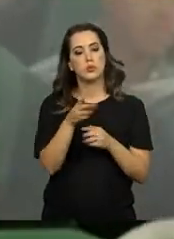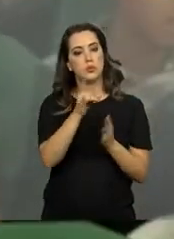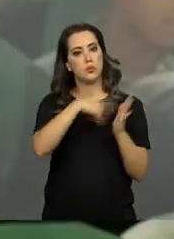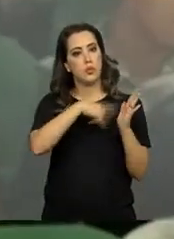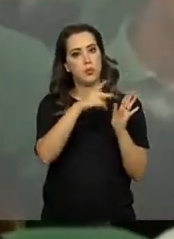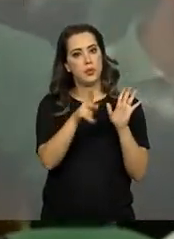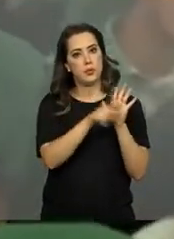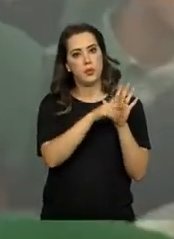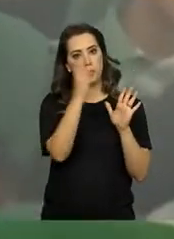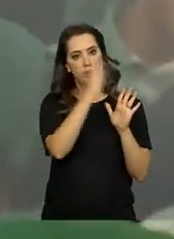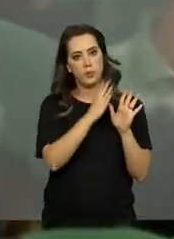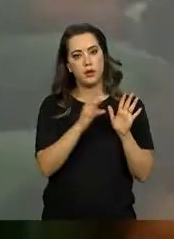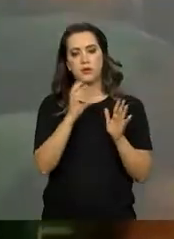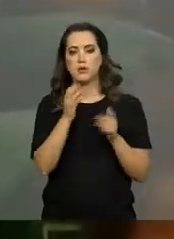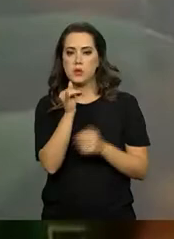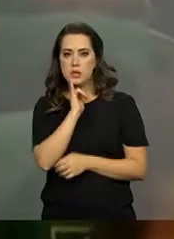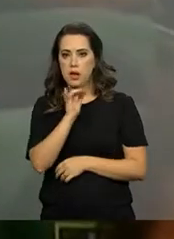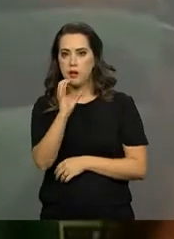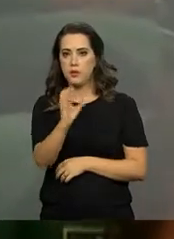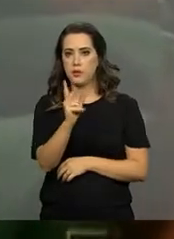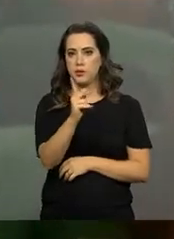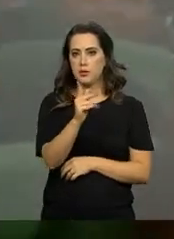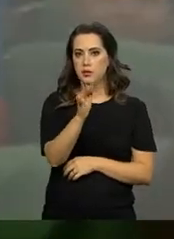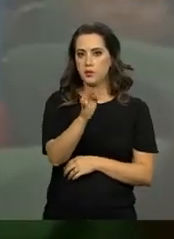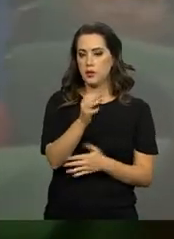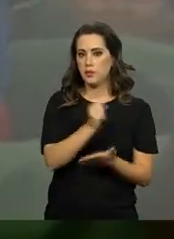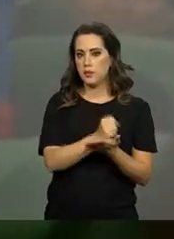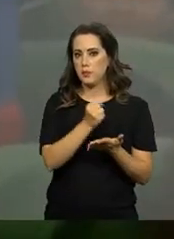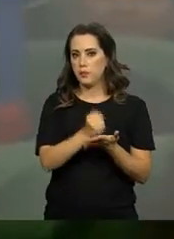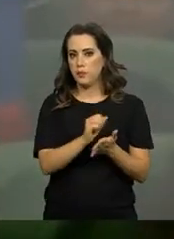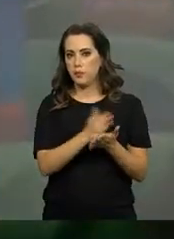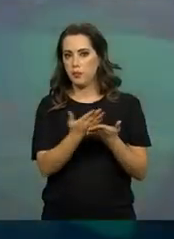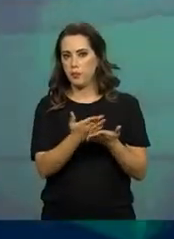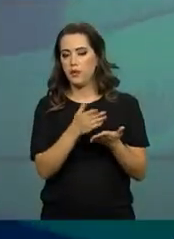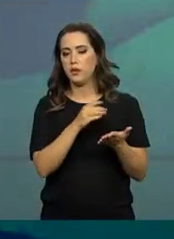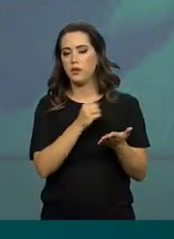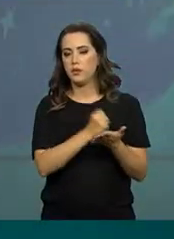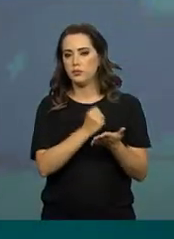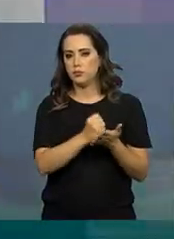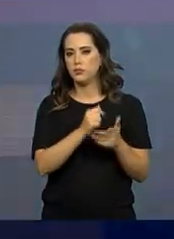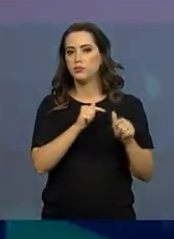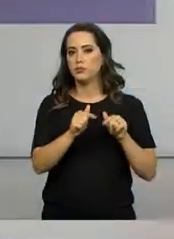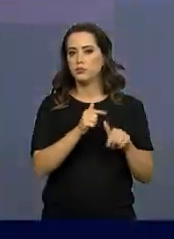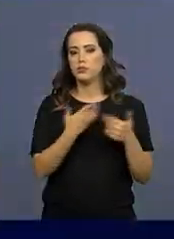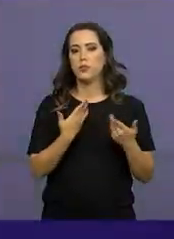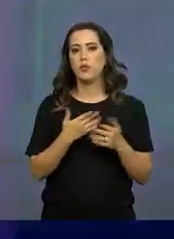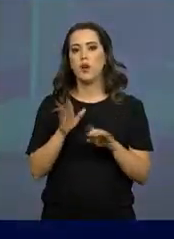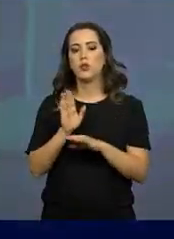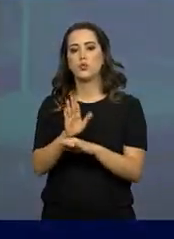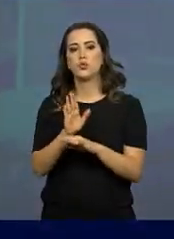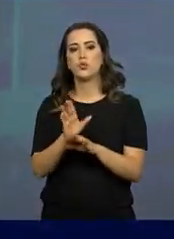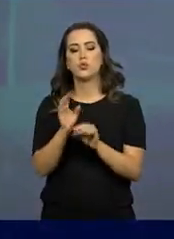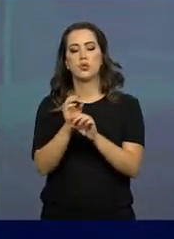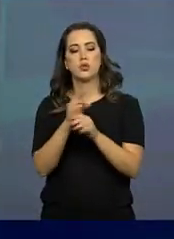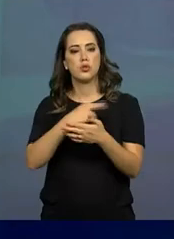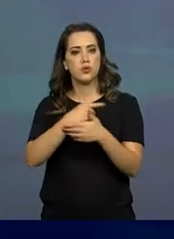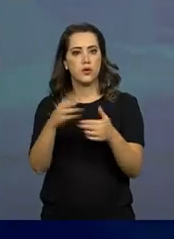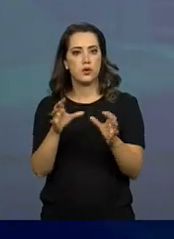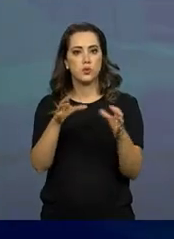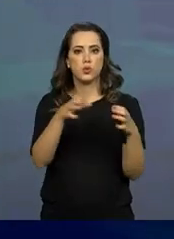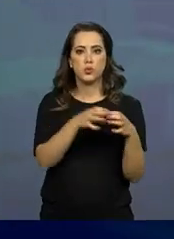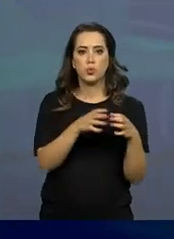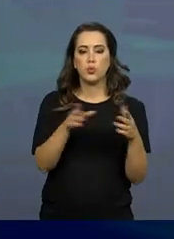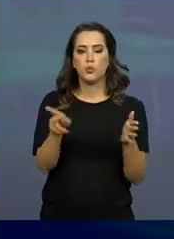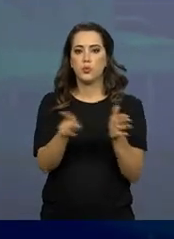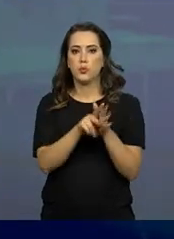brasileiros, como CPF e carteira de trabalho. A ação conta com o apoio de agências internacionais ligadas